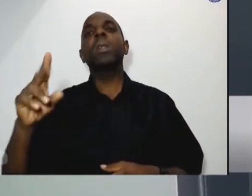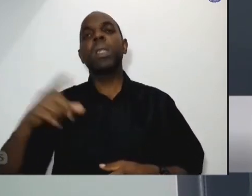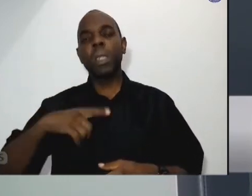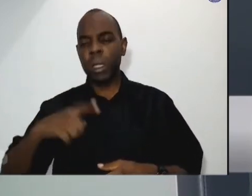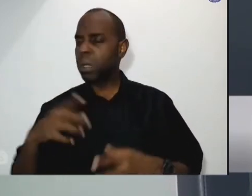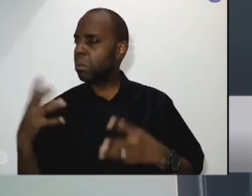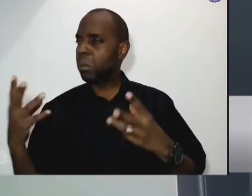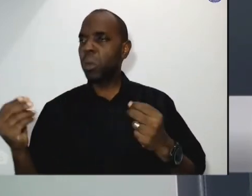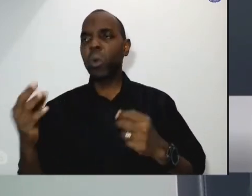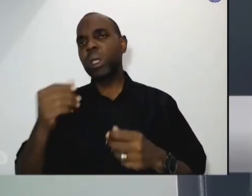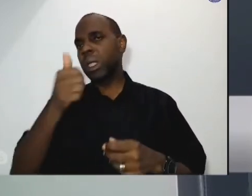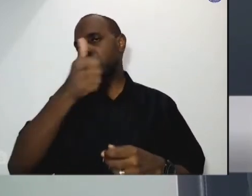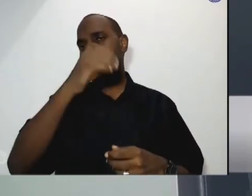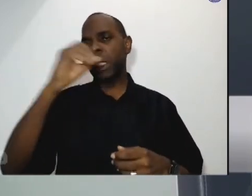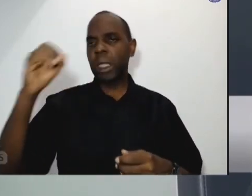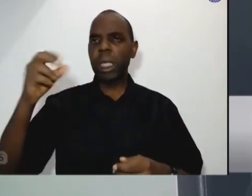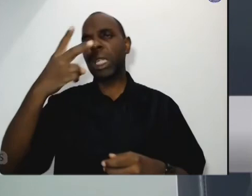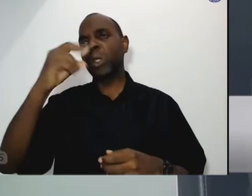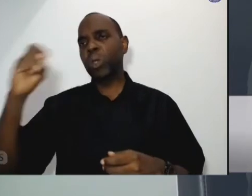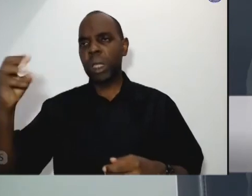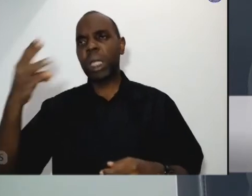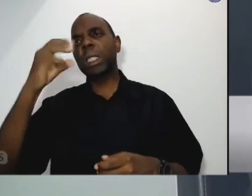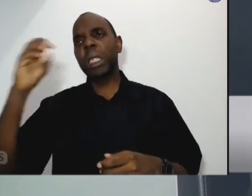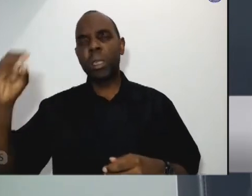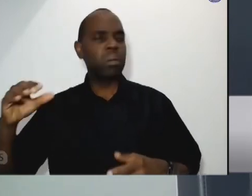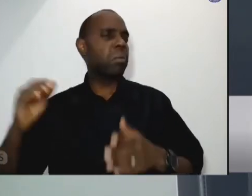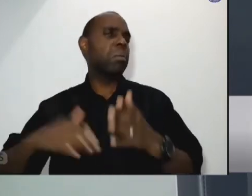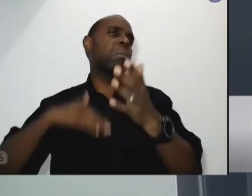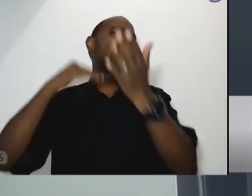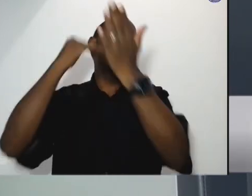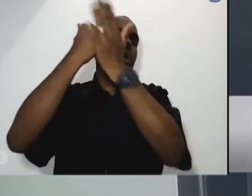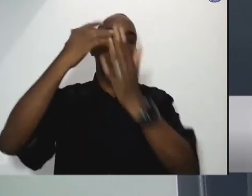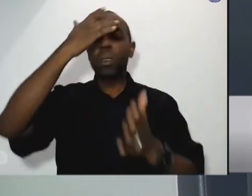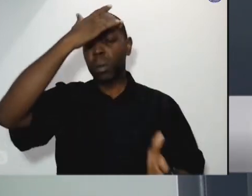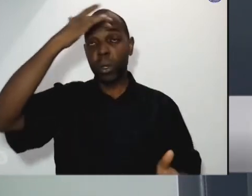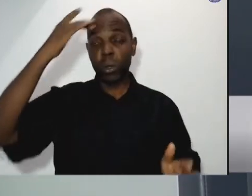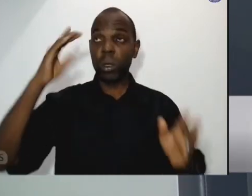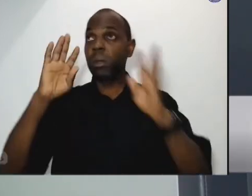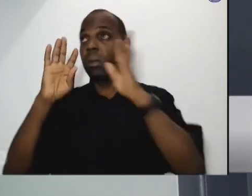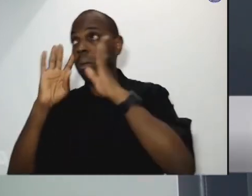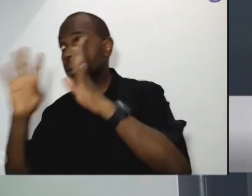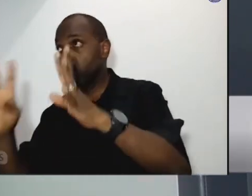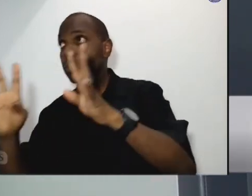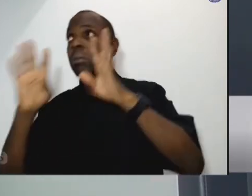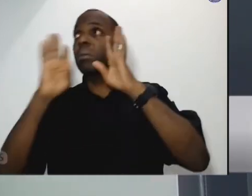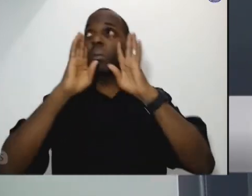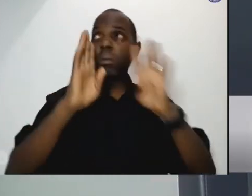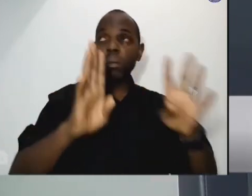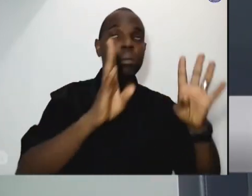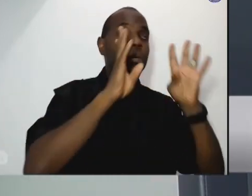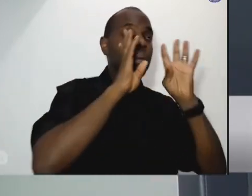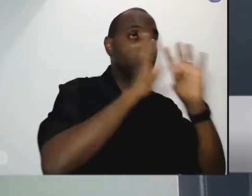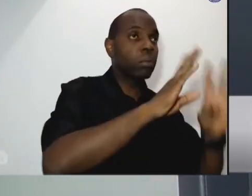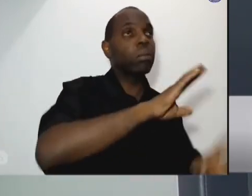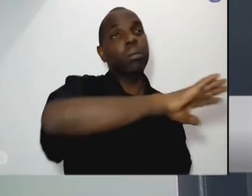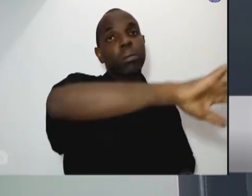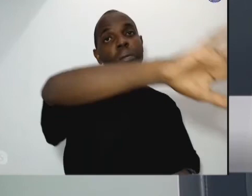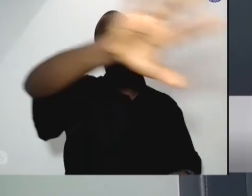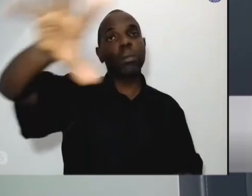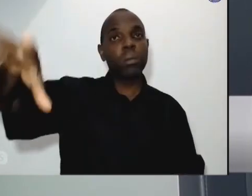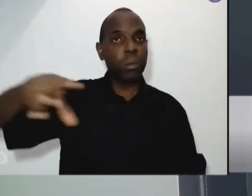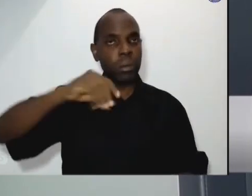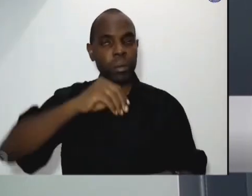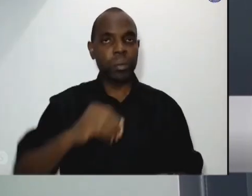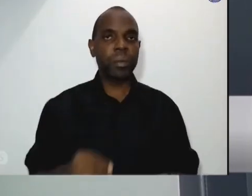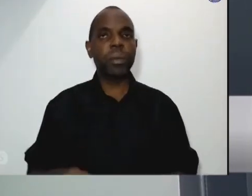de pessoas que demonstram essa caridade essa atenção para com o povo sofredor e como bem foi dito muitas vezes nem